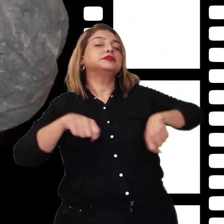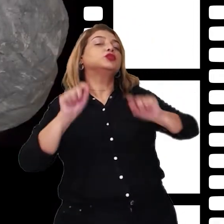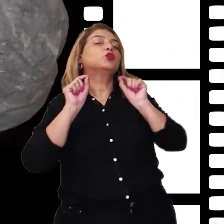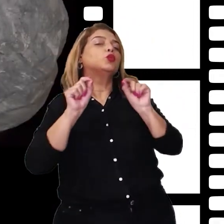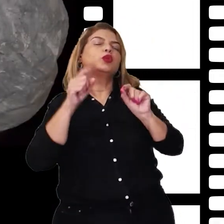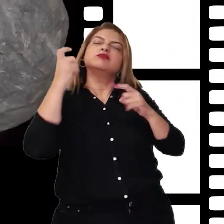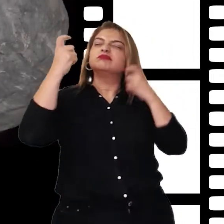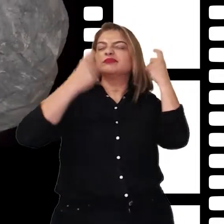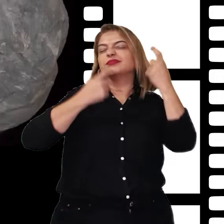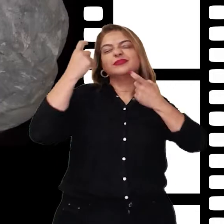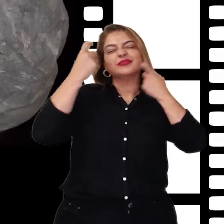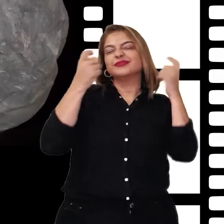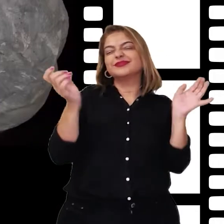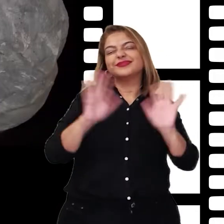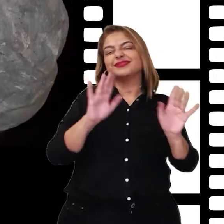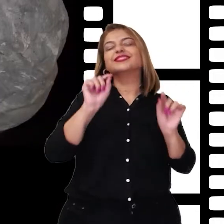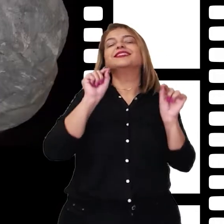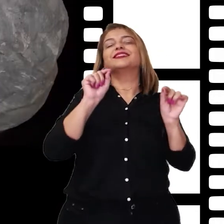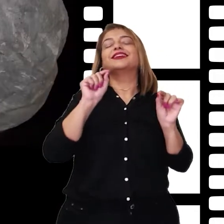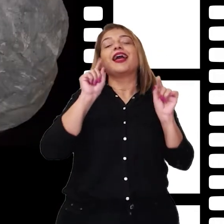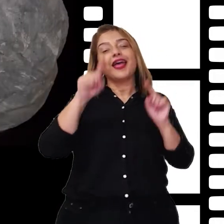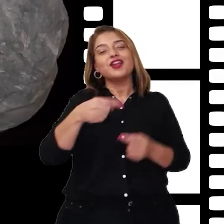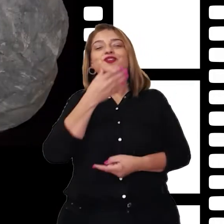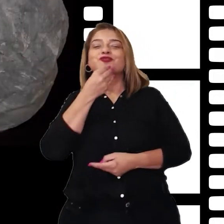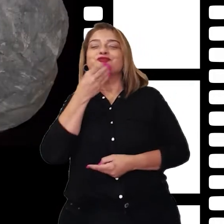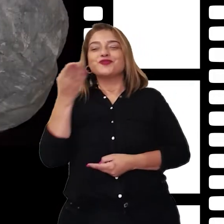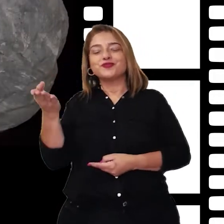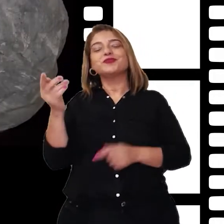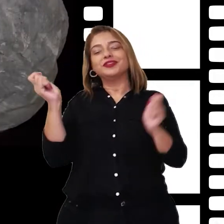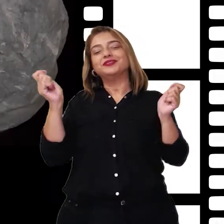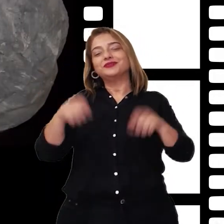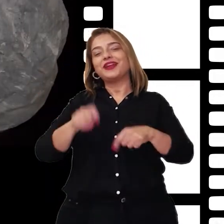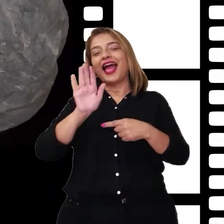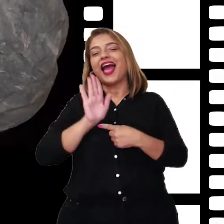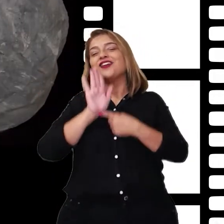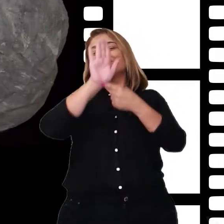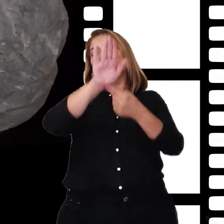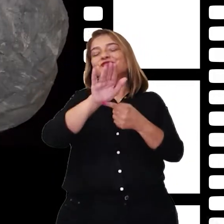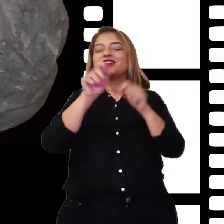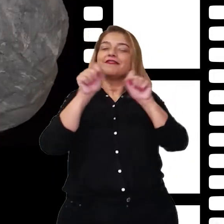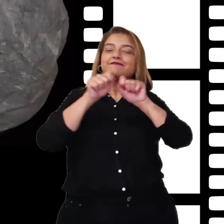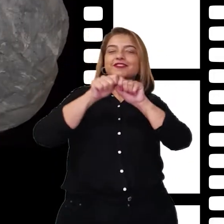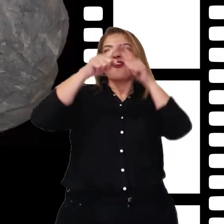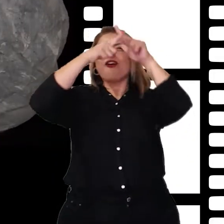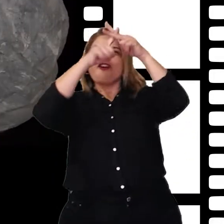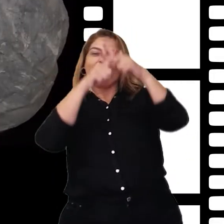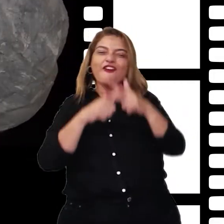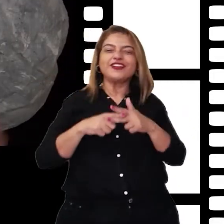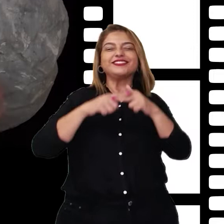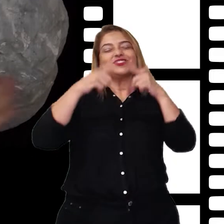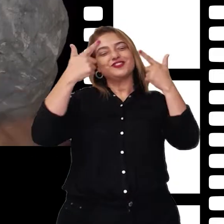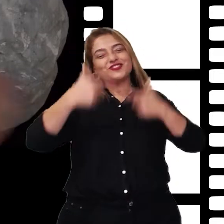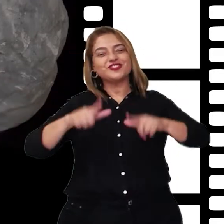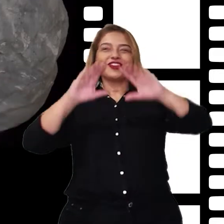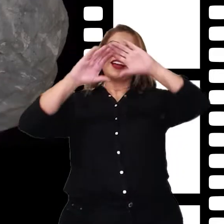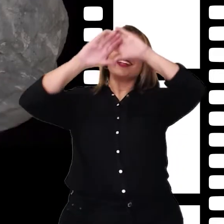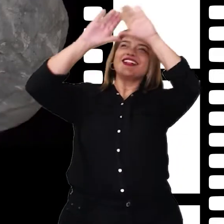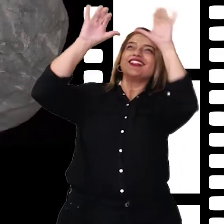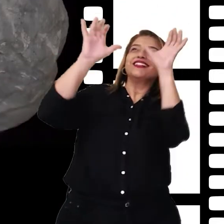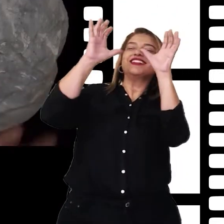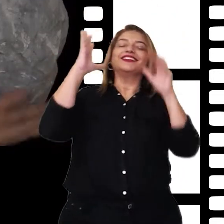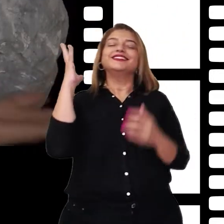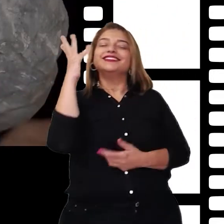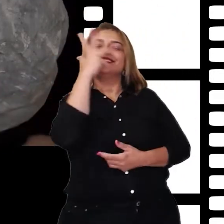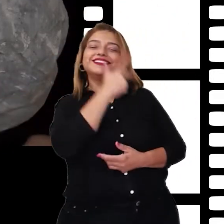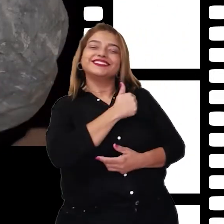preocupem. Sabe por quê? Porque o menino, com certeza, vai dar um jeitinho de consertar a lua para que ela esteja lá no